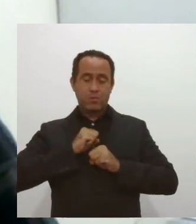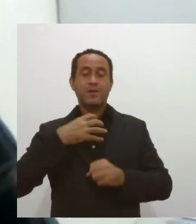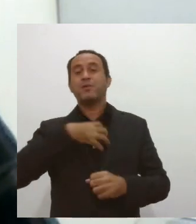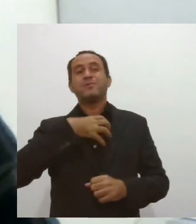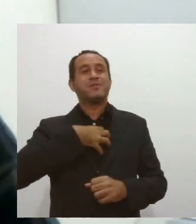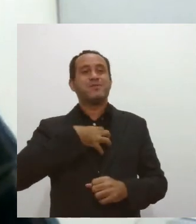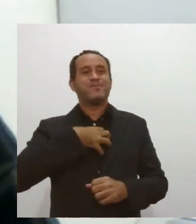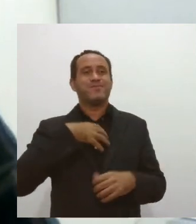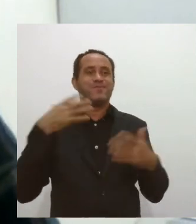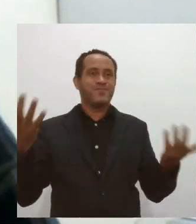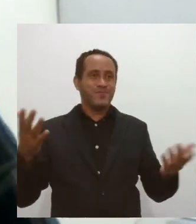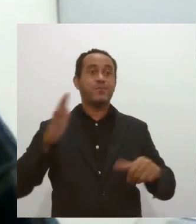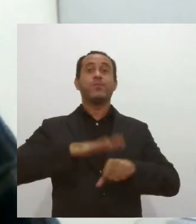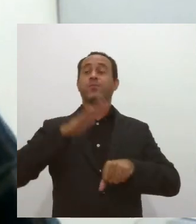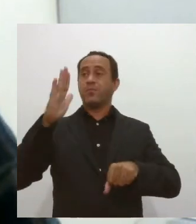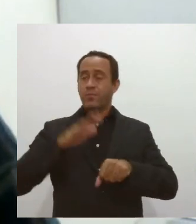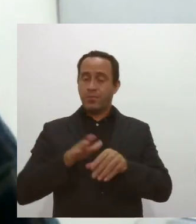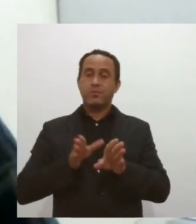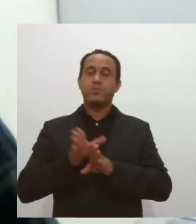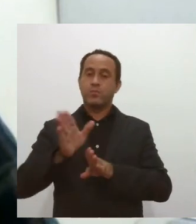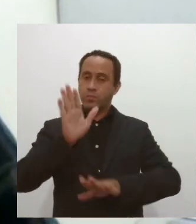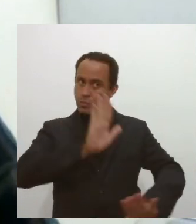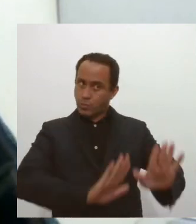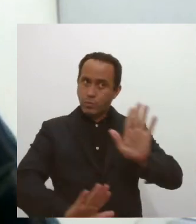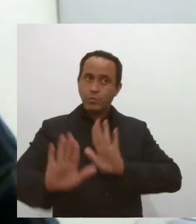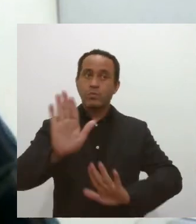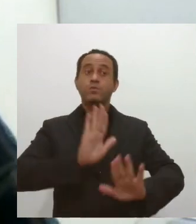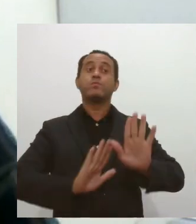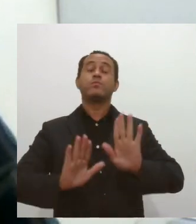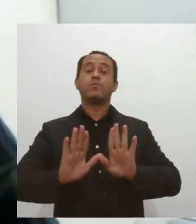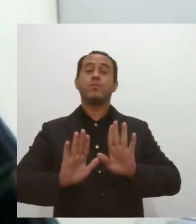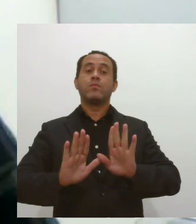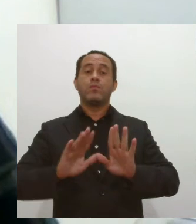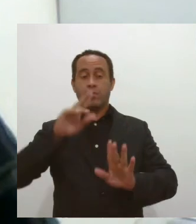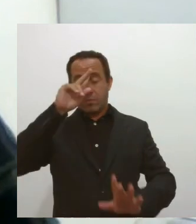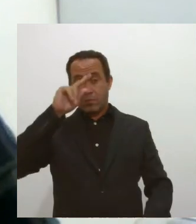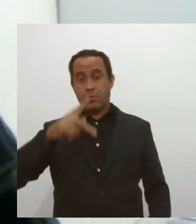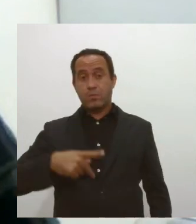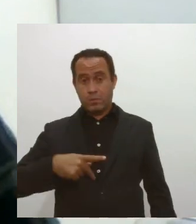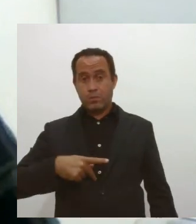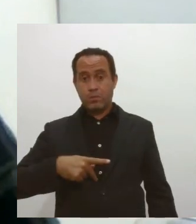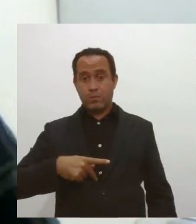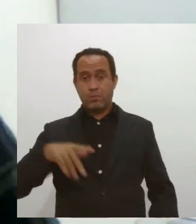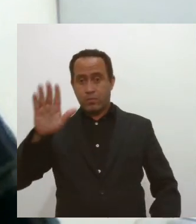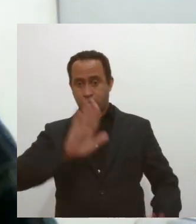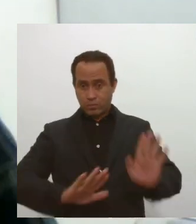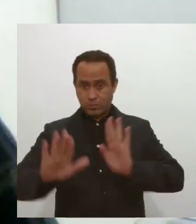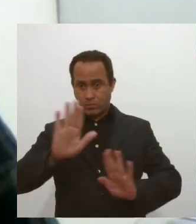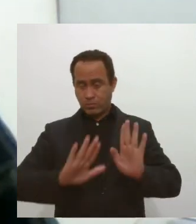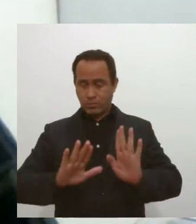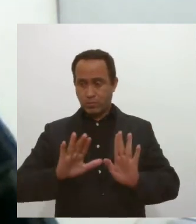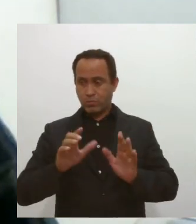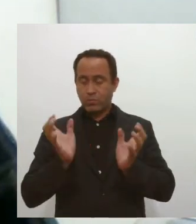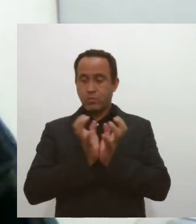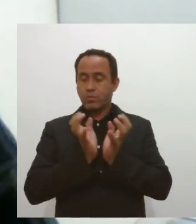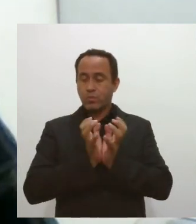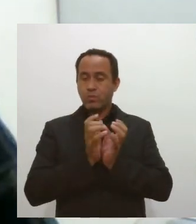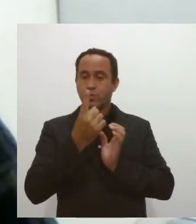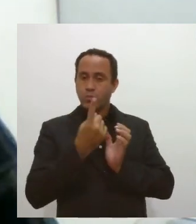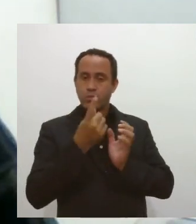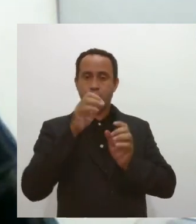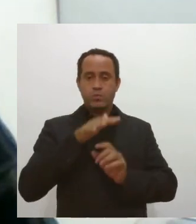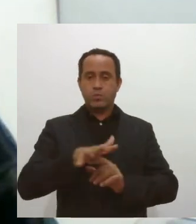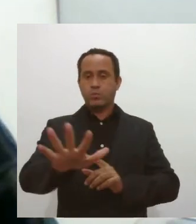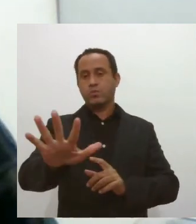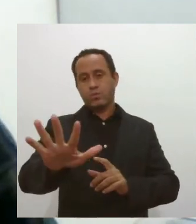Então, cada vez mais a orientação é se cuidar o individual, você cuida do coletivo. E essa